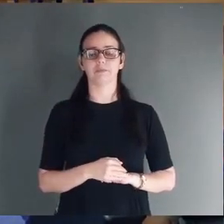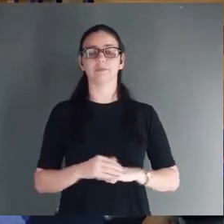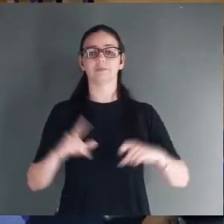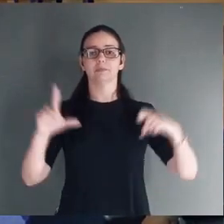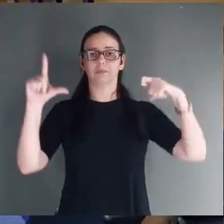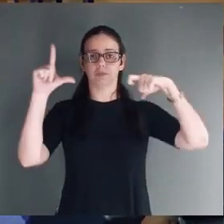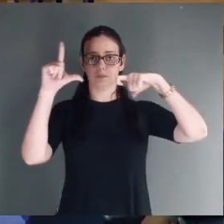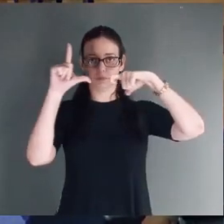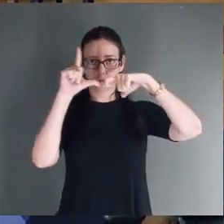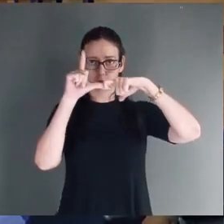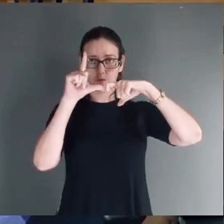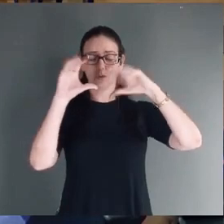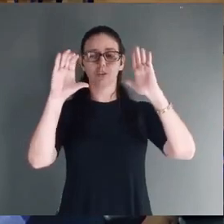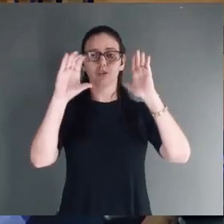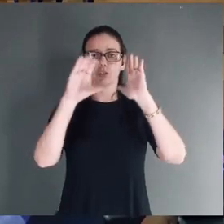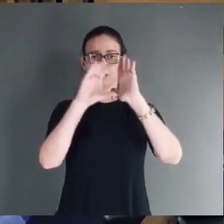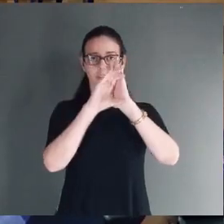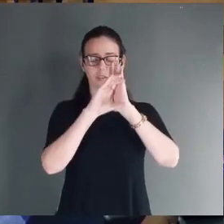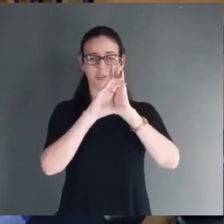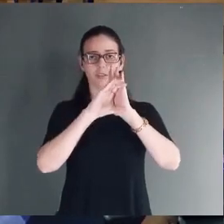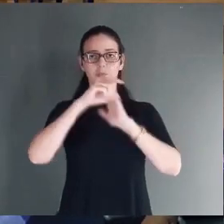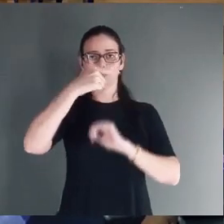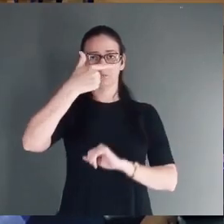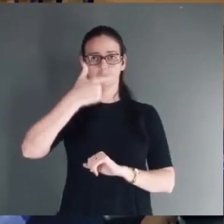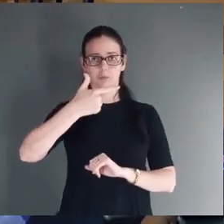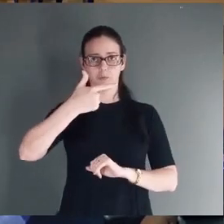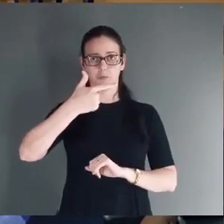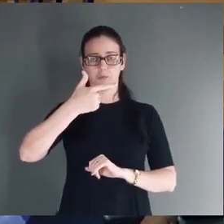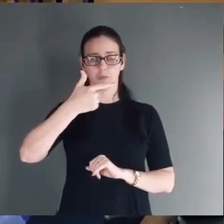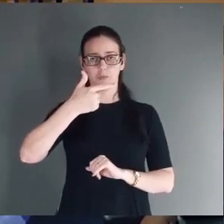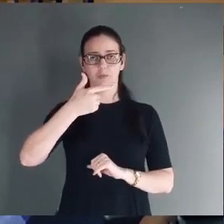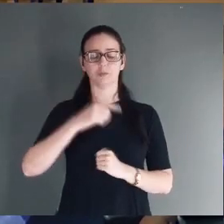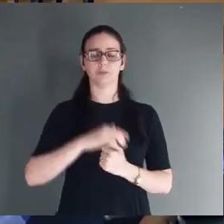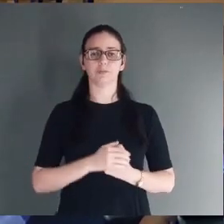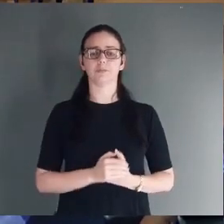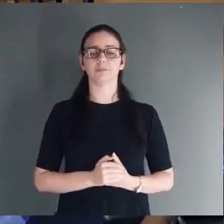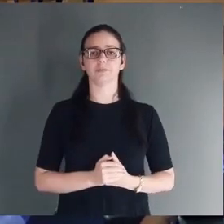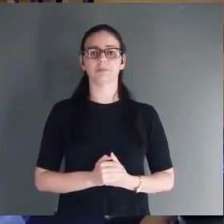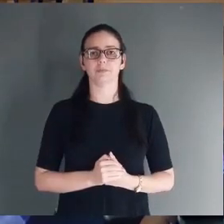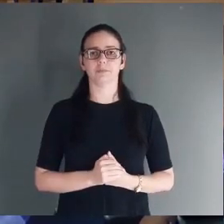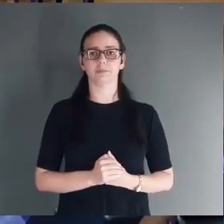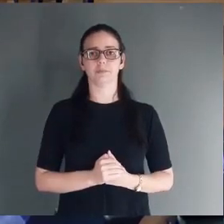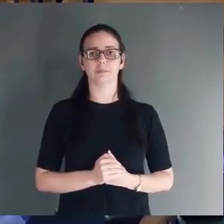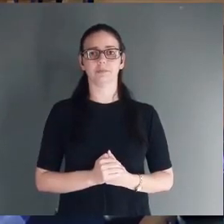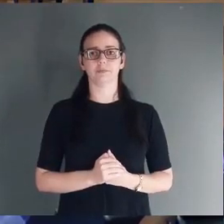Evangelho de Lucas, capítulo de número 2.